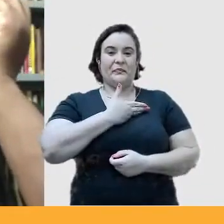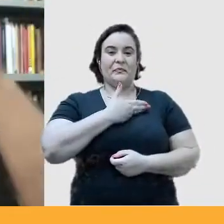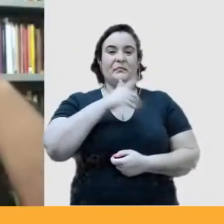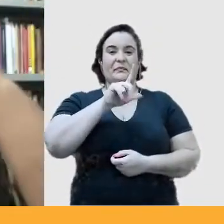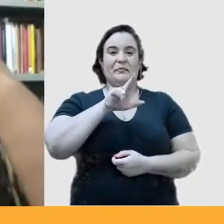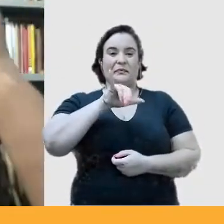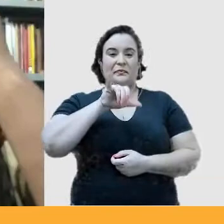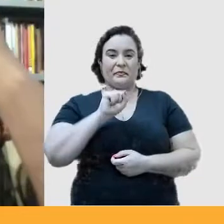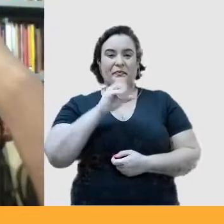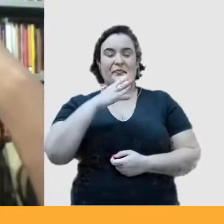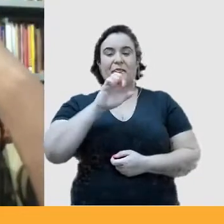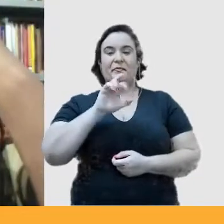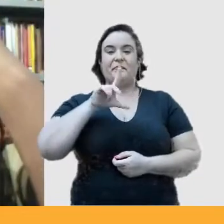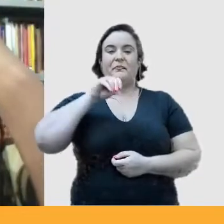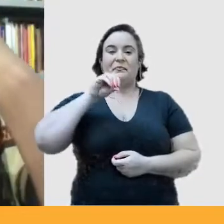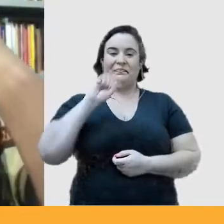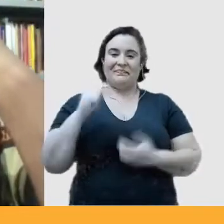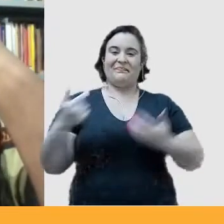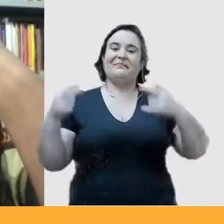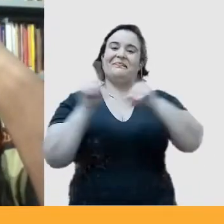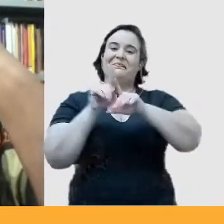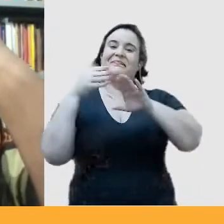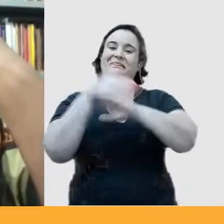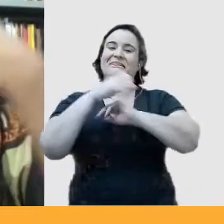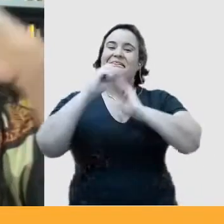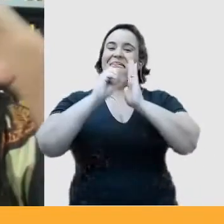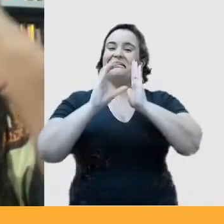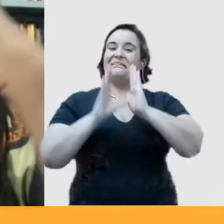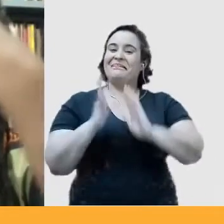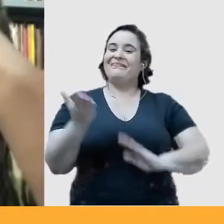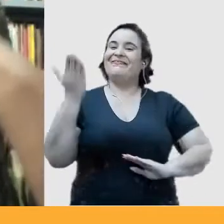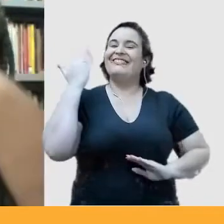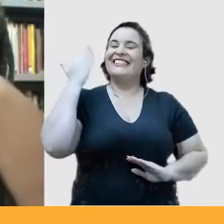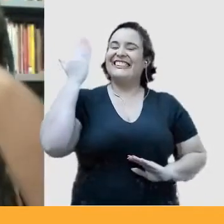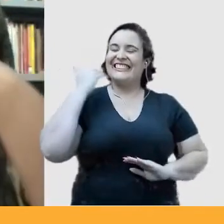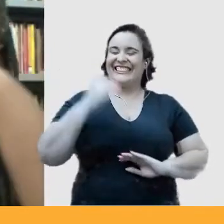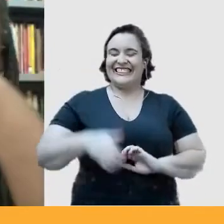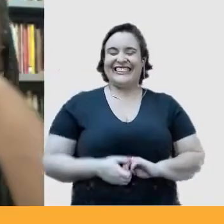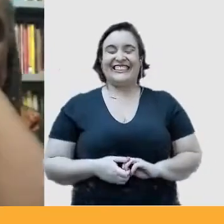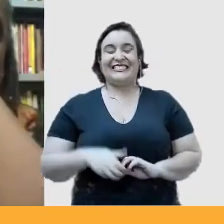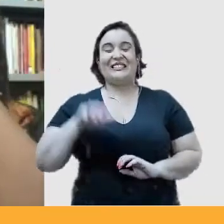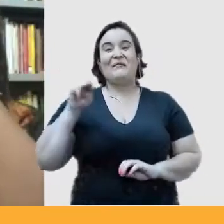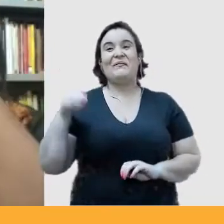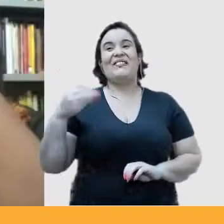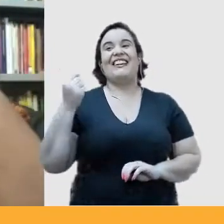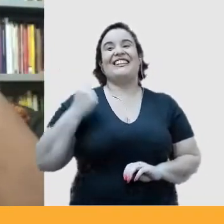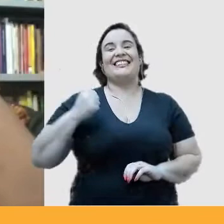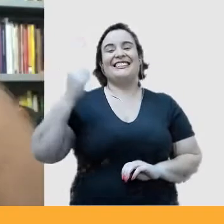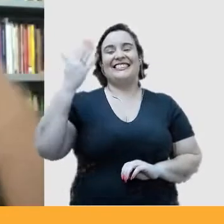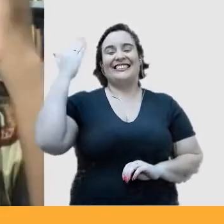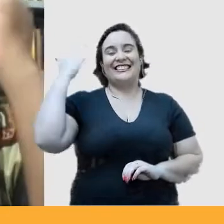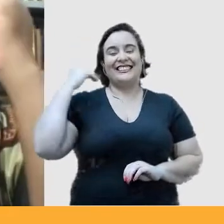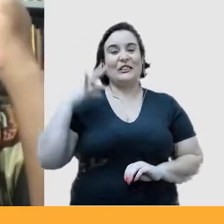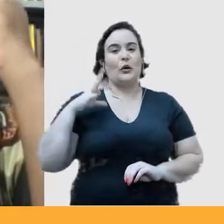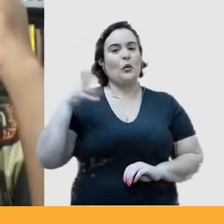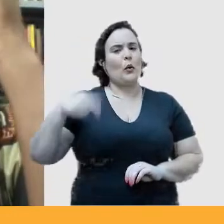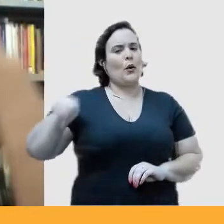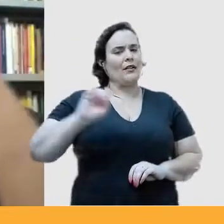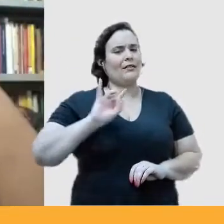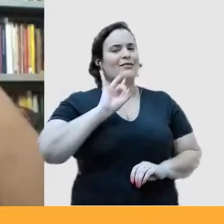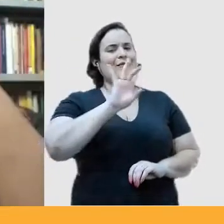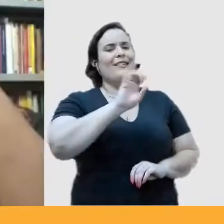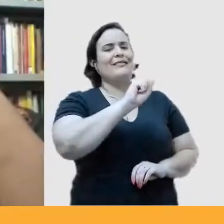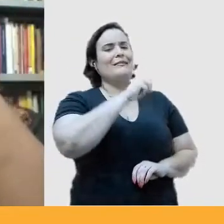secular do século passado, nesse sentido, milênio passado. Aliás, todos vocês, exceto a